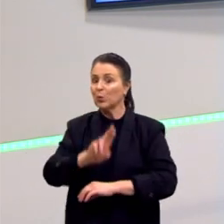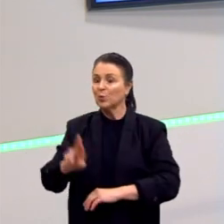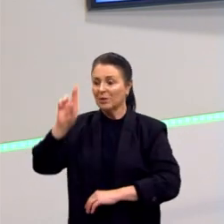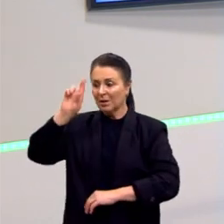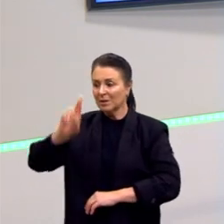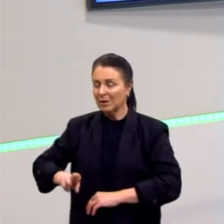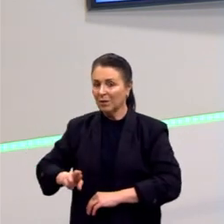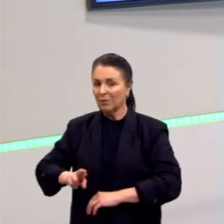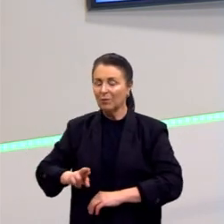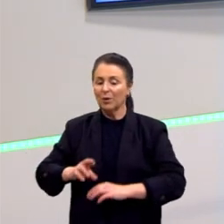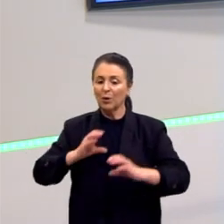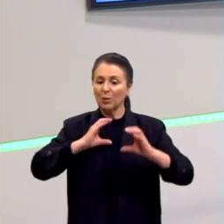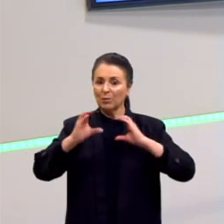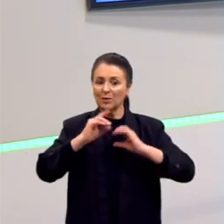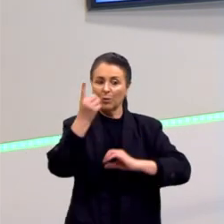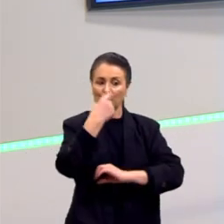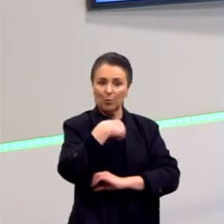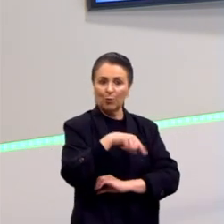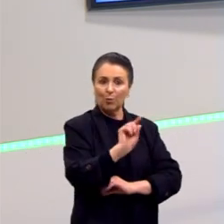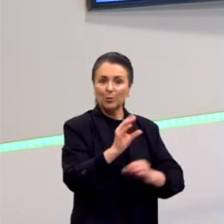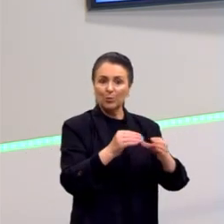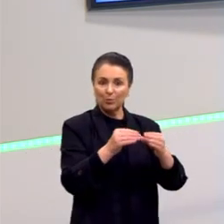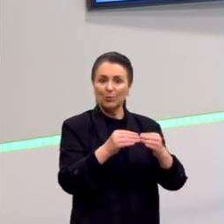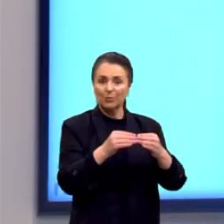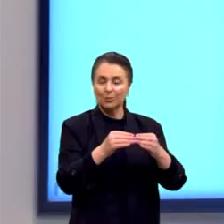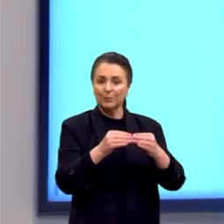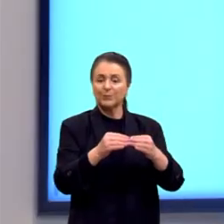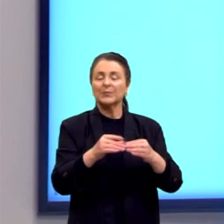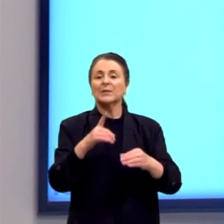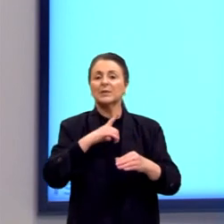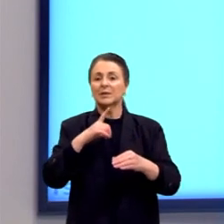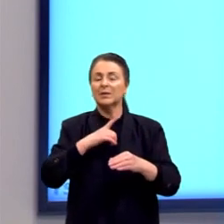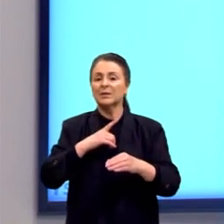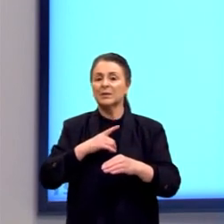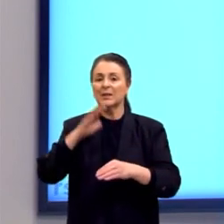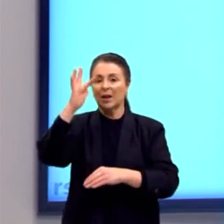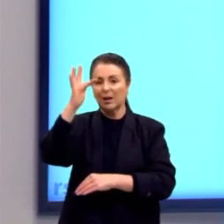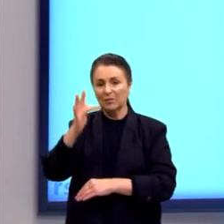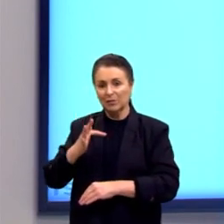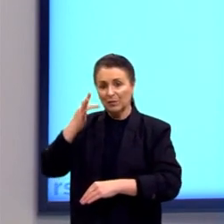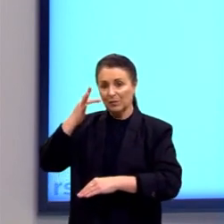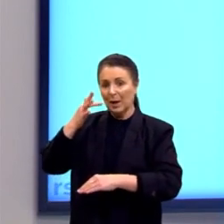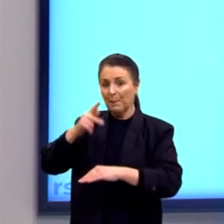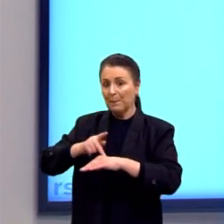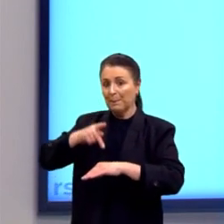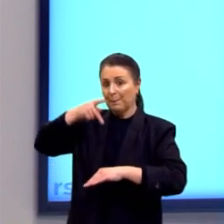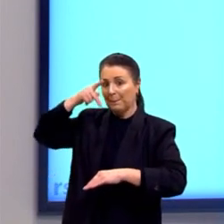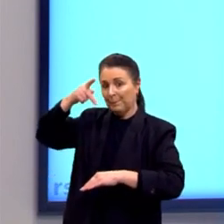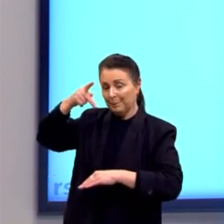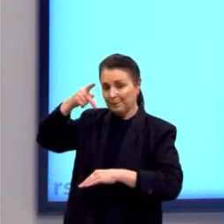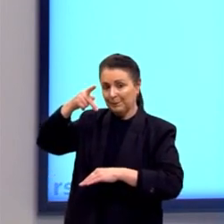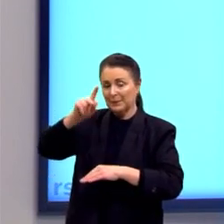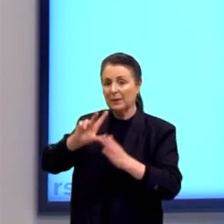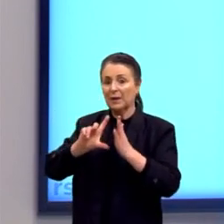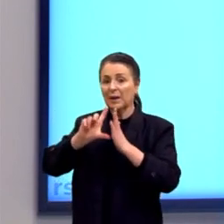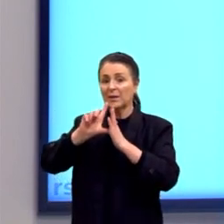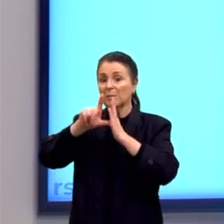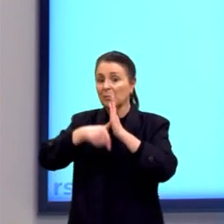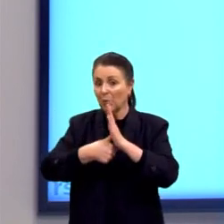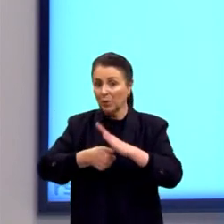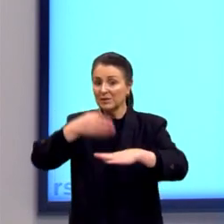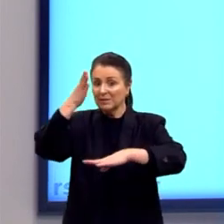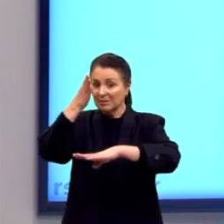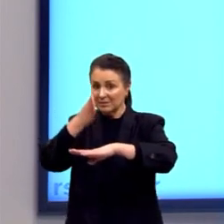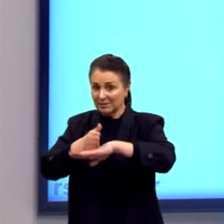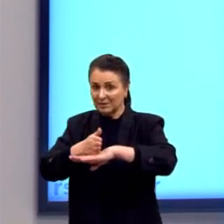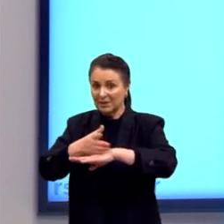a um consenso através da razão. Certo? E aí nós temos depois também a filosofia pós-moderna. E aí, aqui vai entrar a príncipe,